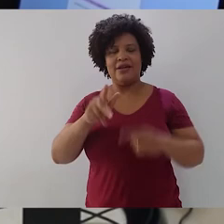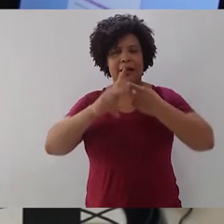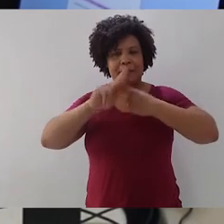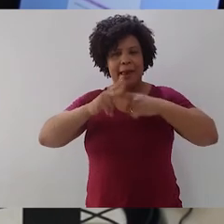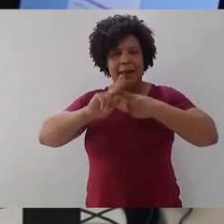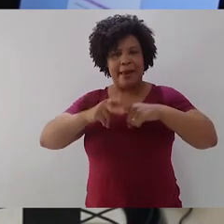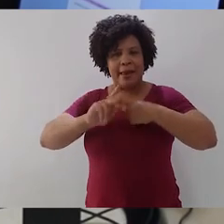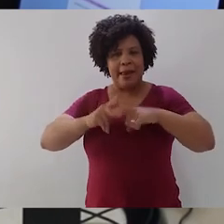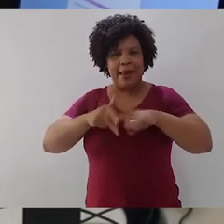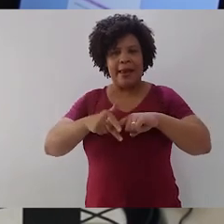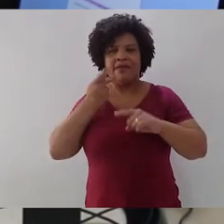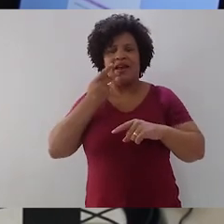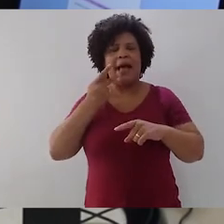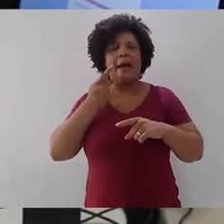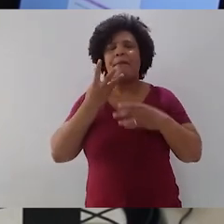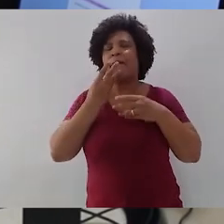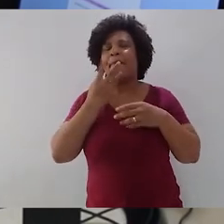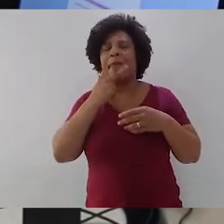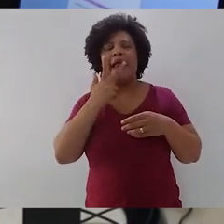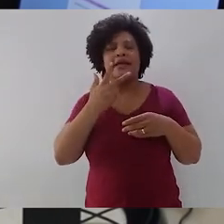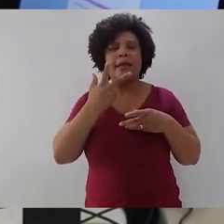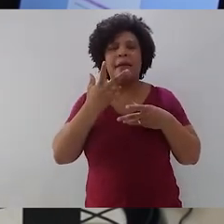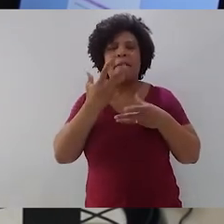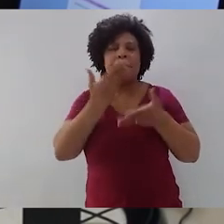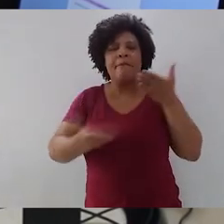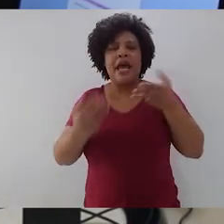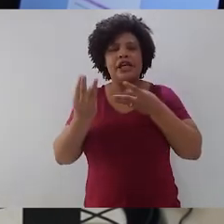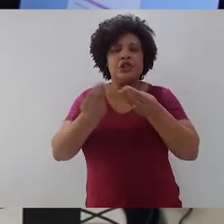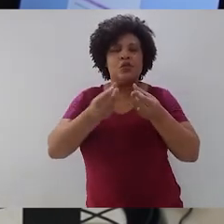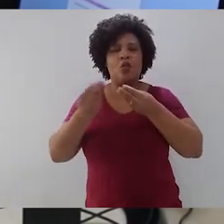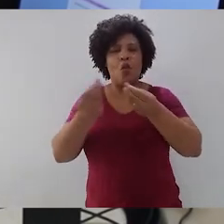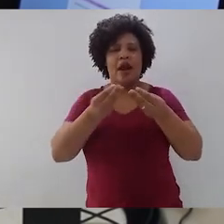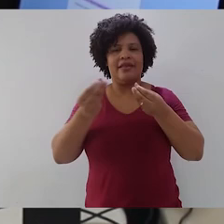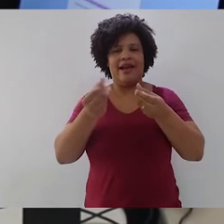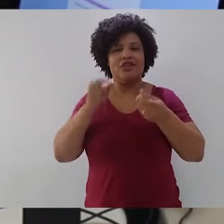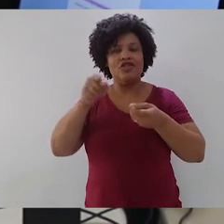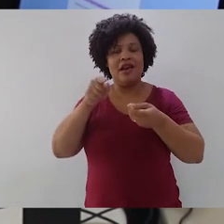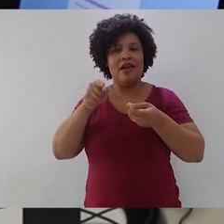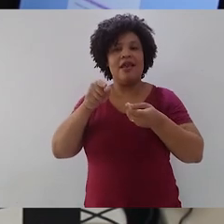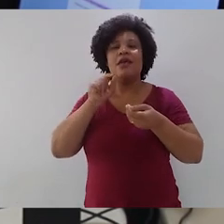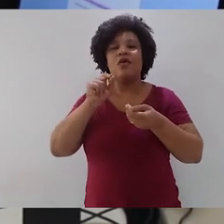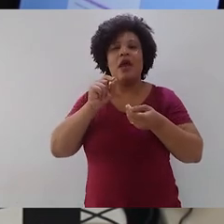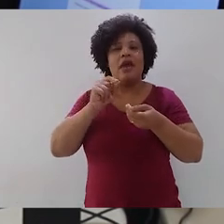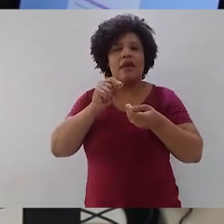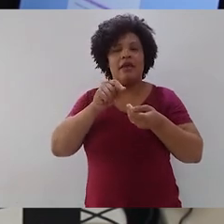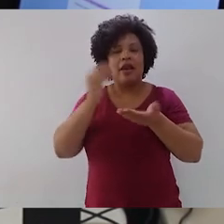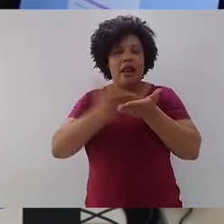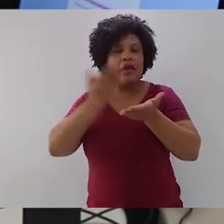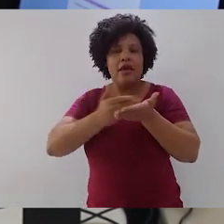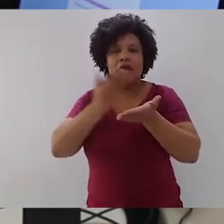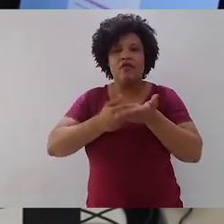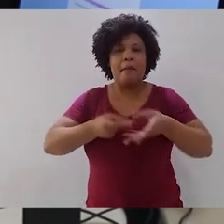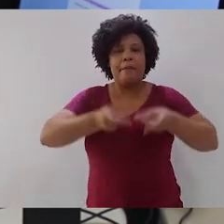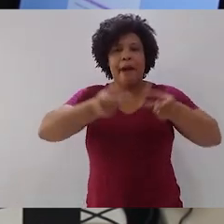vista. Ele acha que perde algo do estilo dele e é o escritor mais vendido no mundo. Então, isso eu uso como exemplo para mostrar